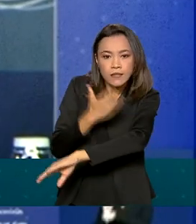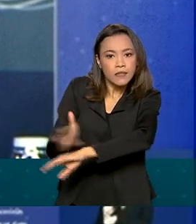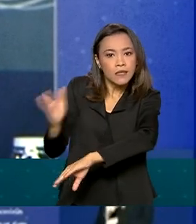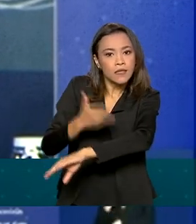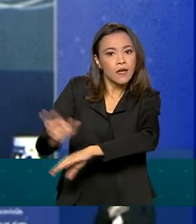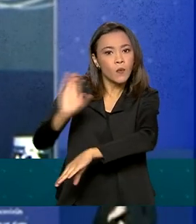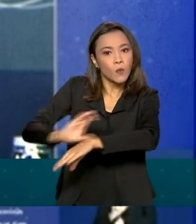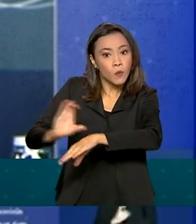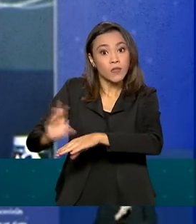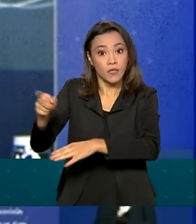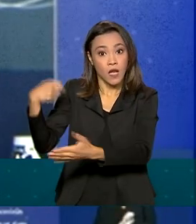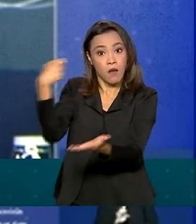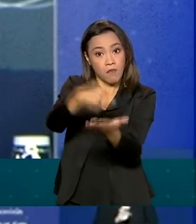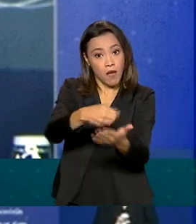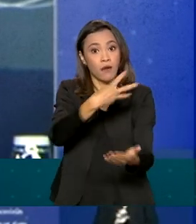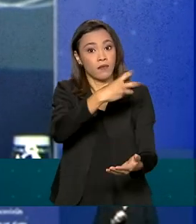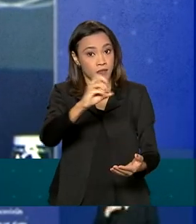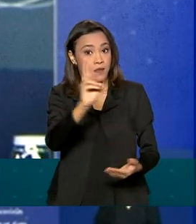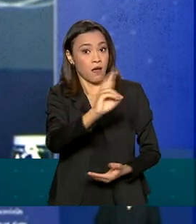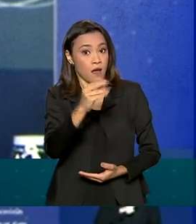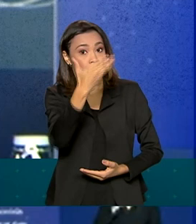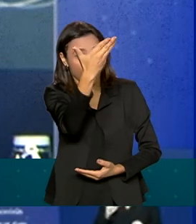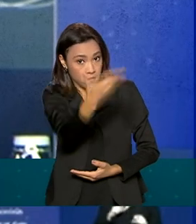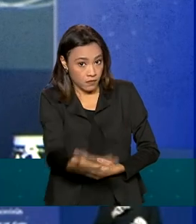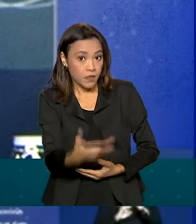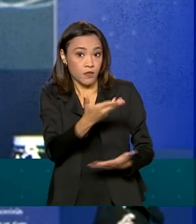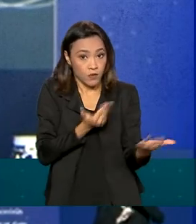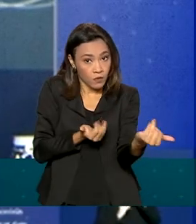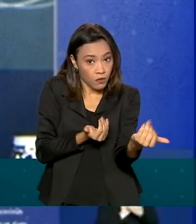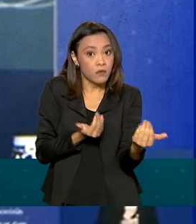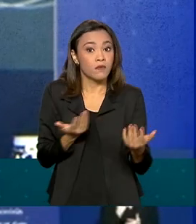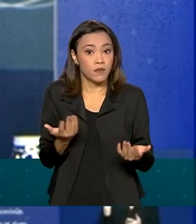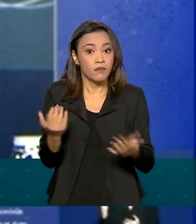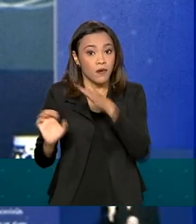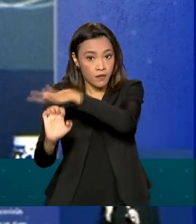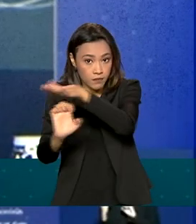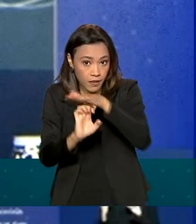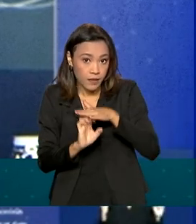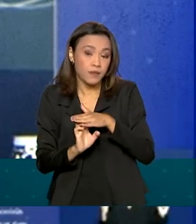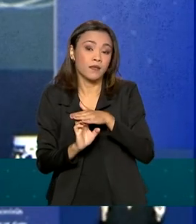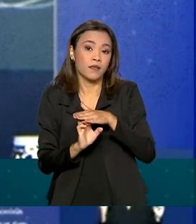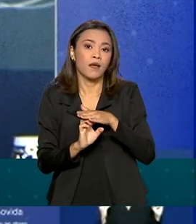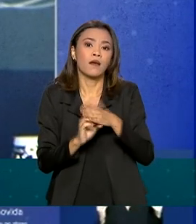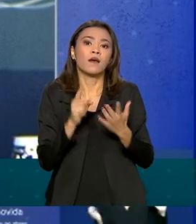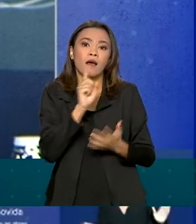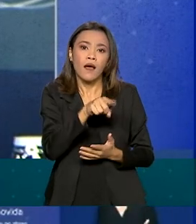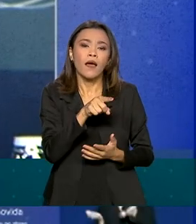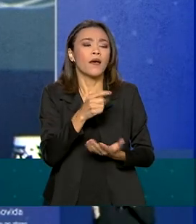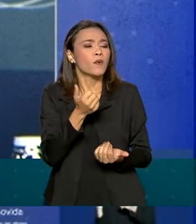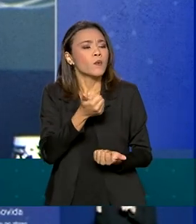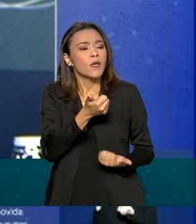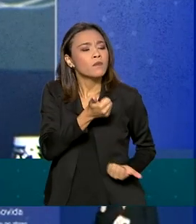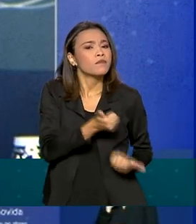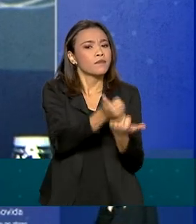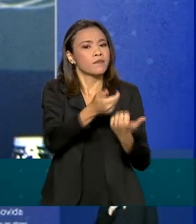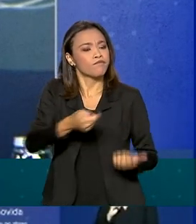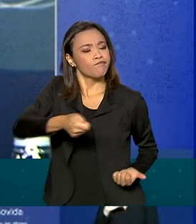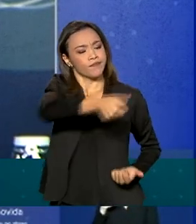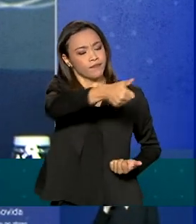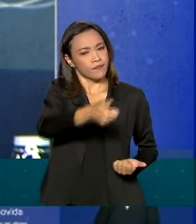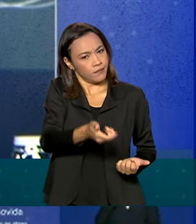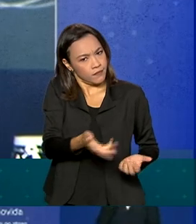empresa. E a empresa paga 300 reais também, ela dá o BIC, o Bônus de